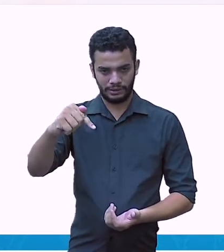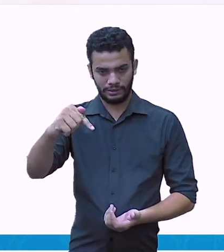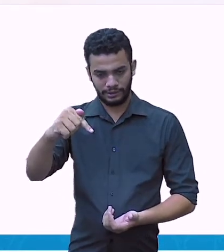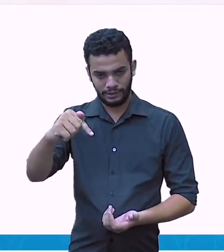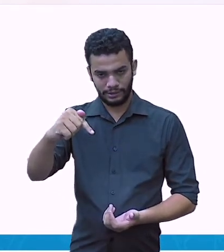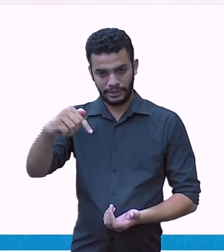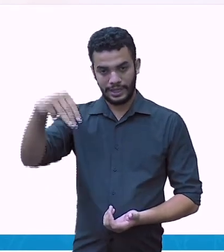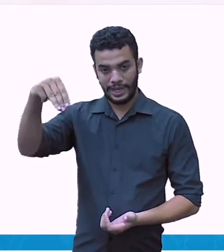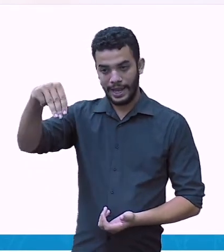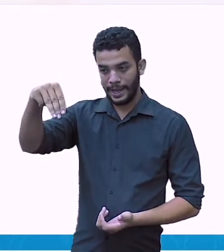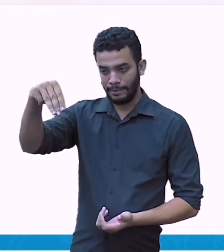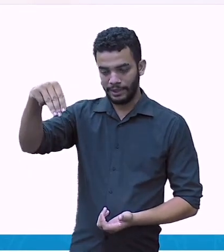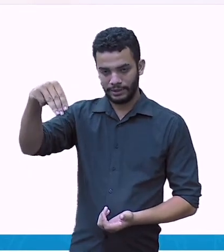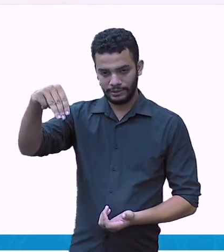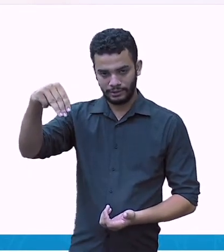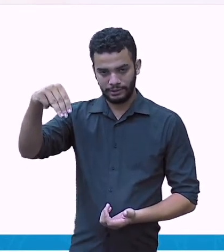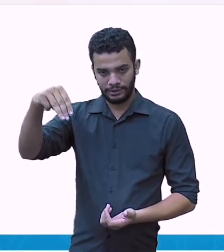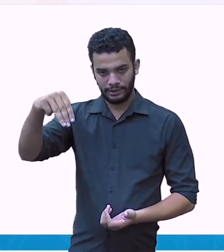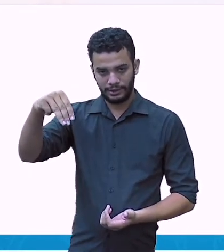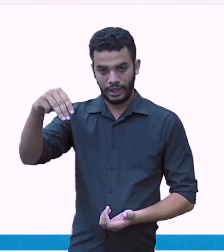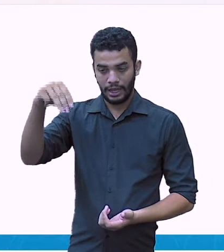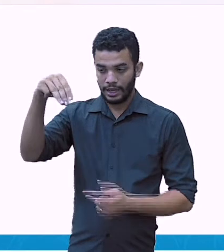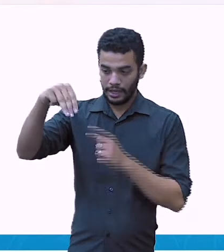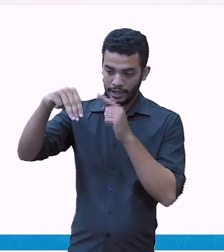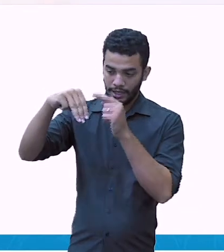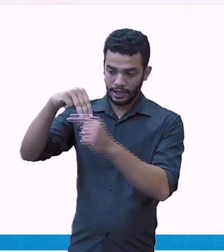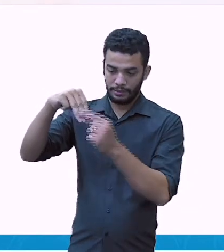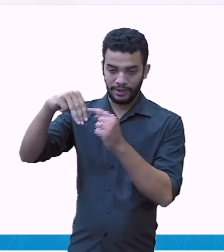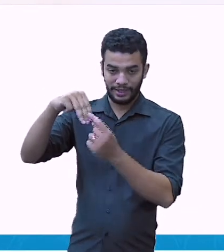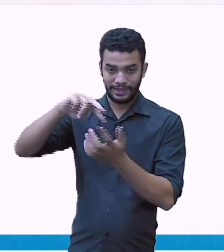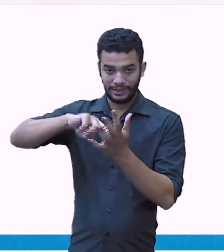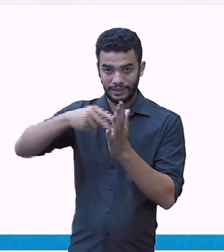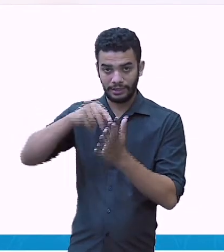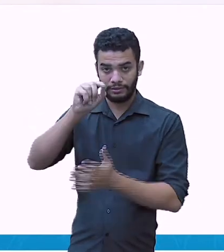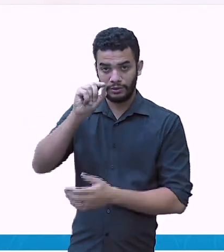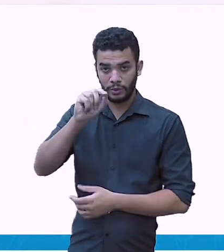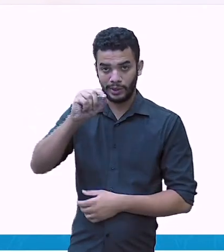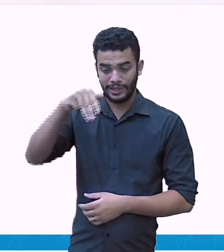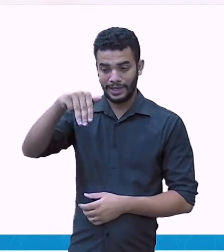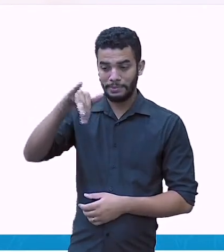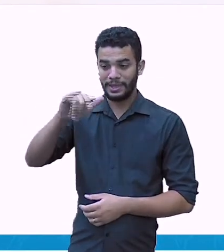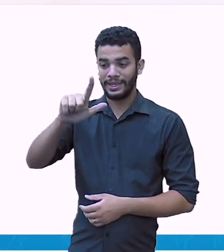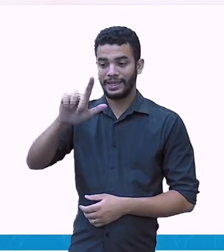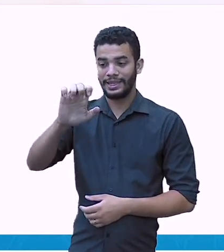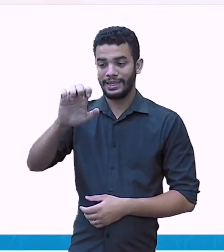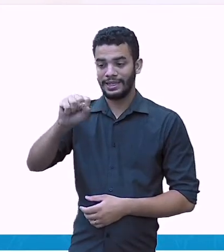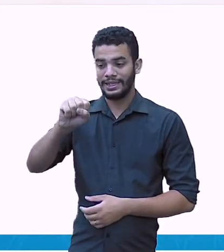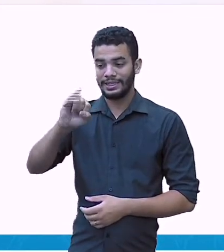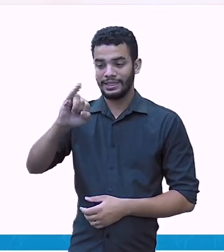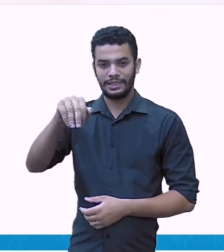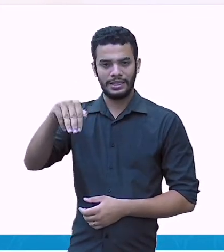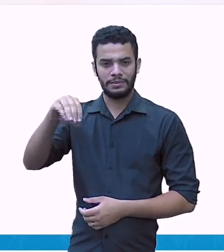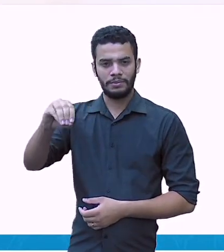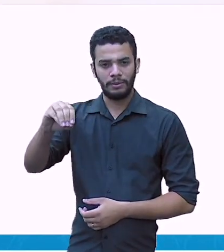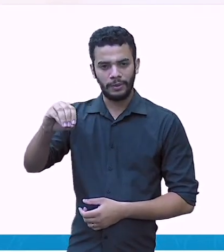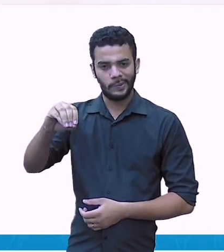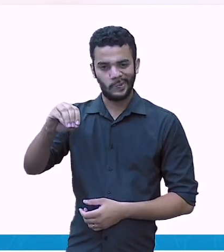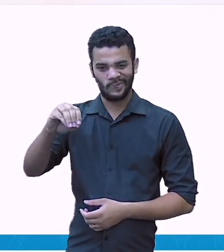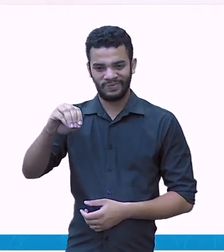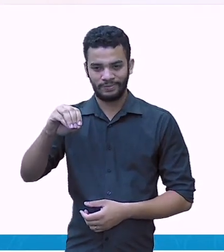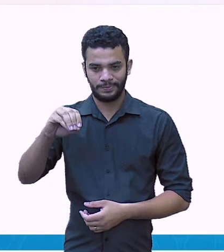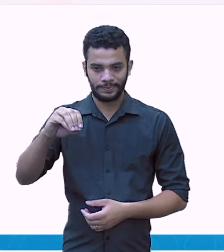quê? Porque eu tenho 3 casas após a vírgula. Menos 1 inteiro e 2